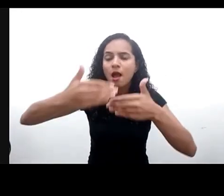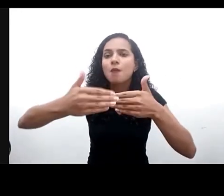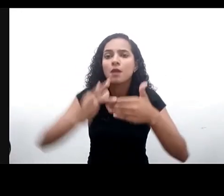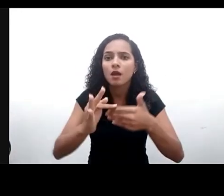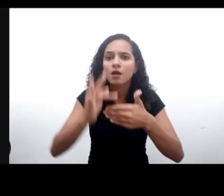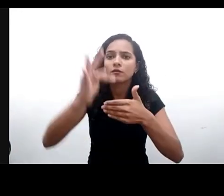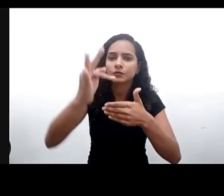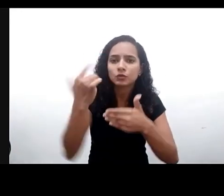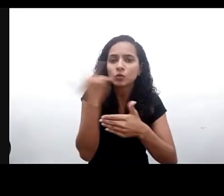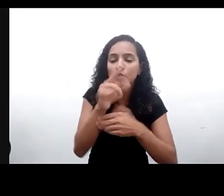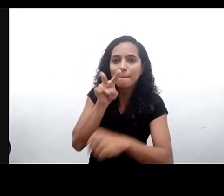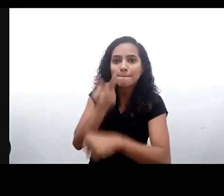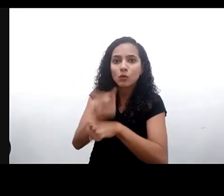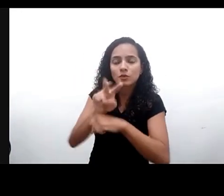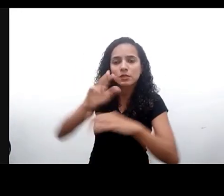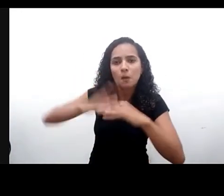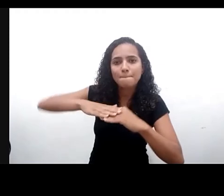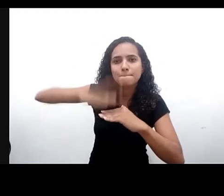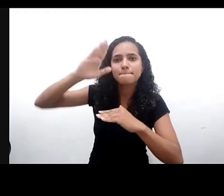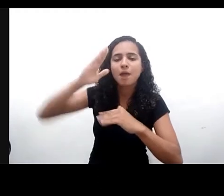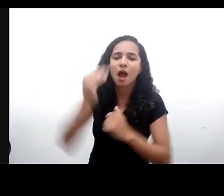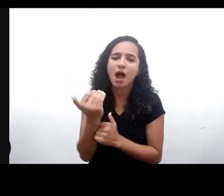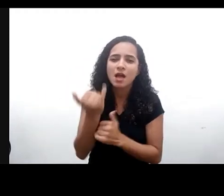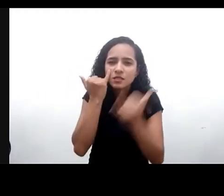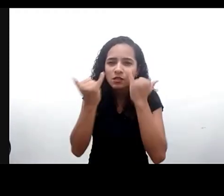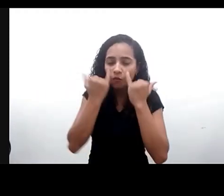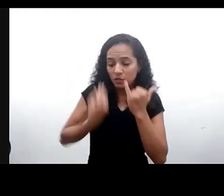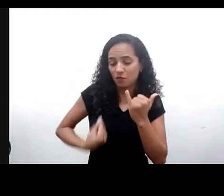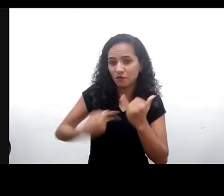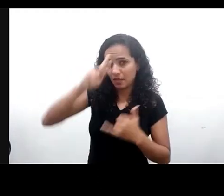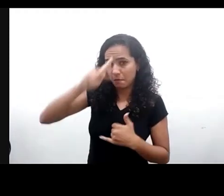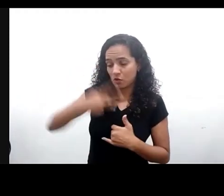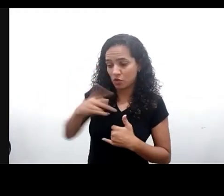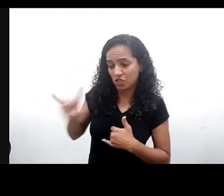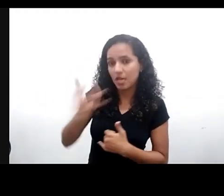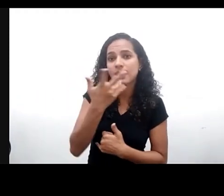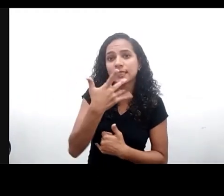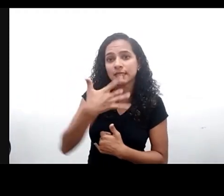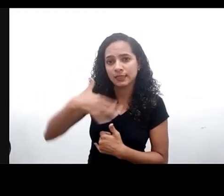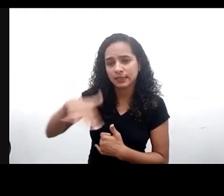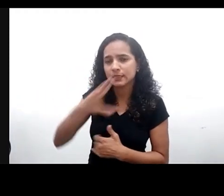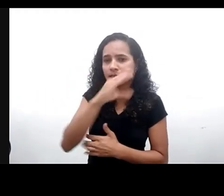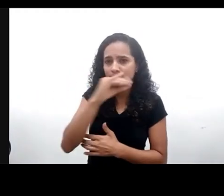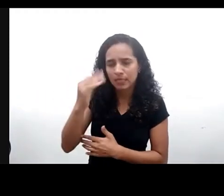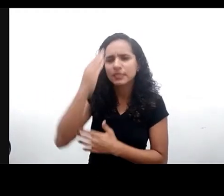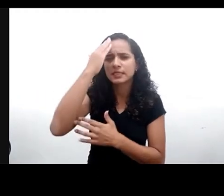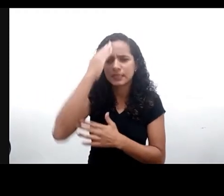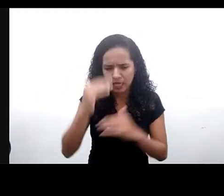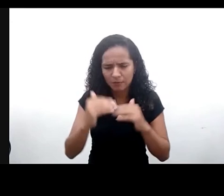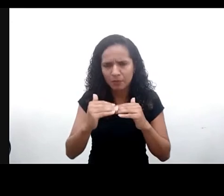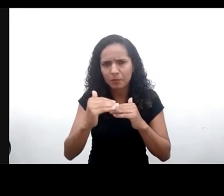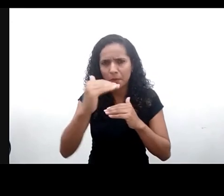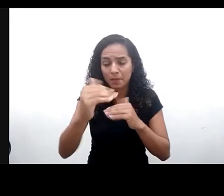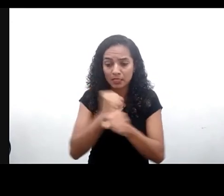proteção aos dados das crianças e adolescentes do mundo todo a gente já tem um agradecimento intelectual muito grande nos últimos cinco